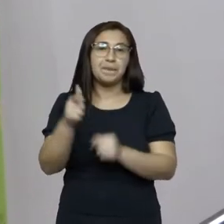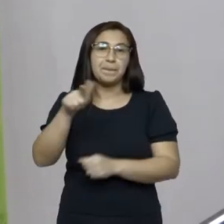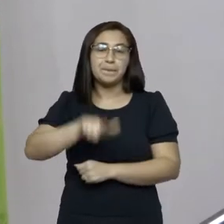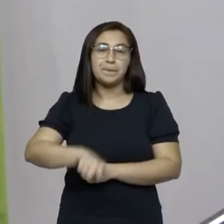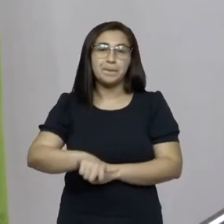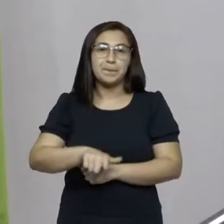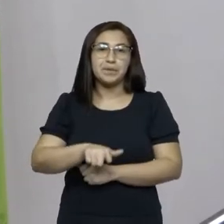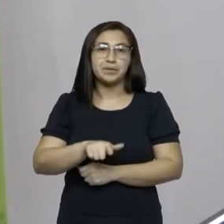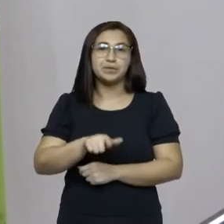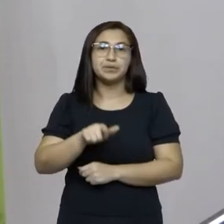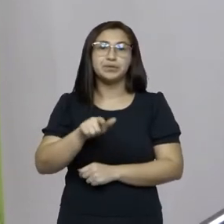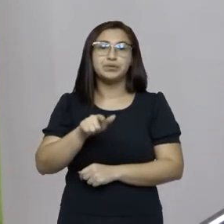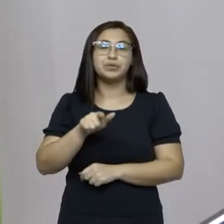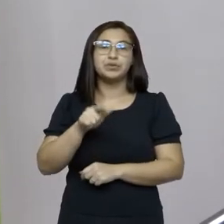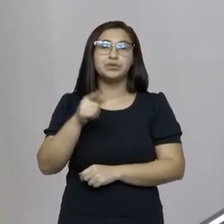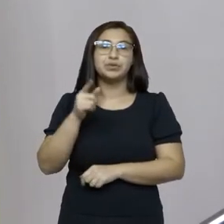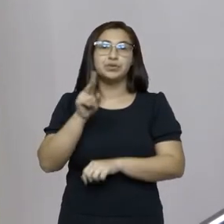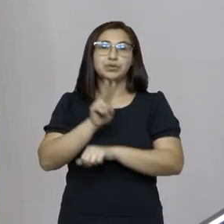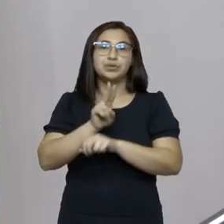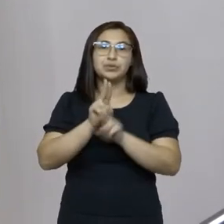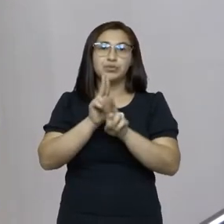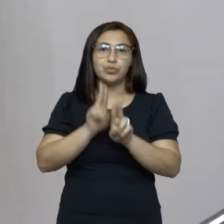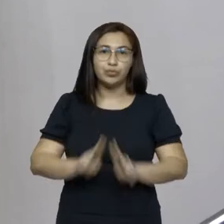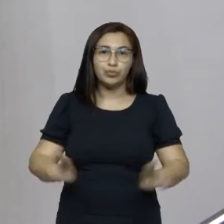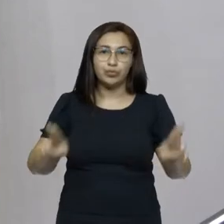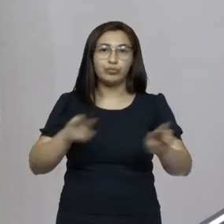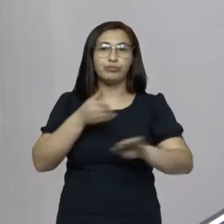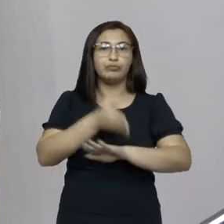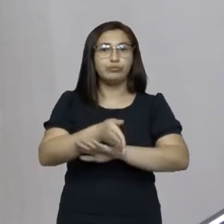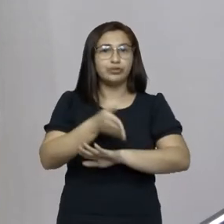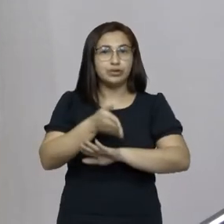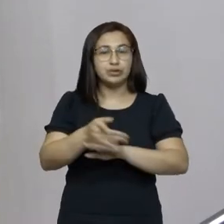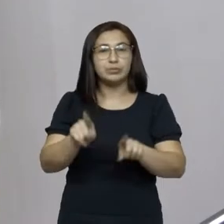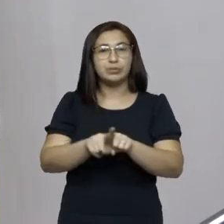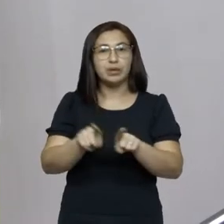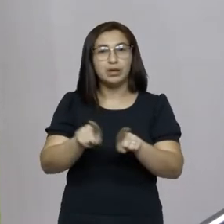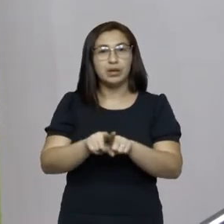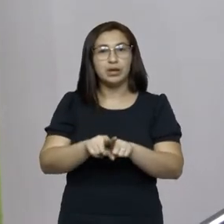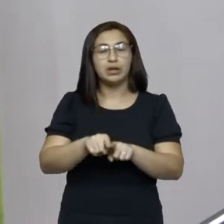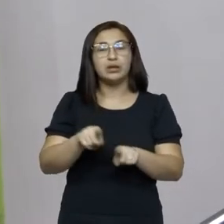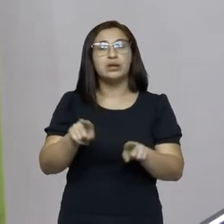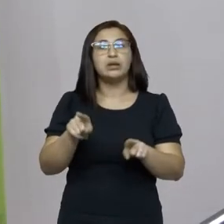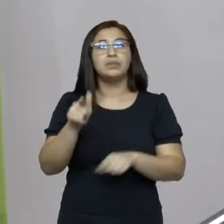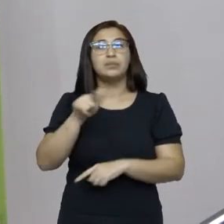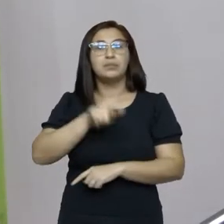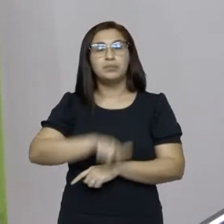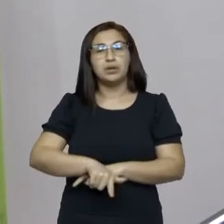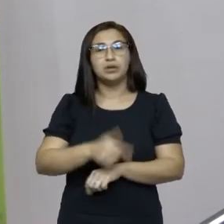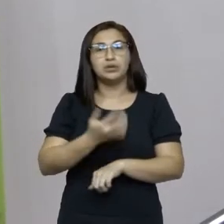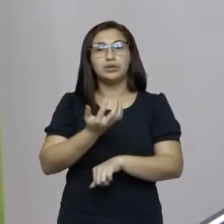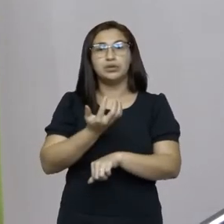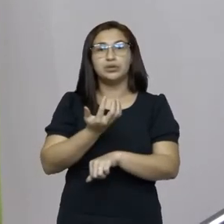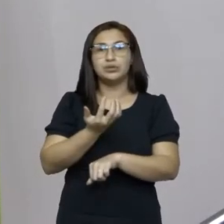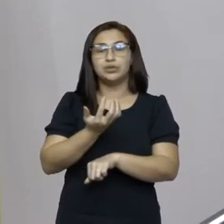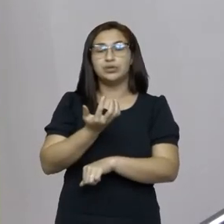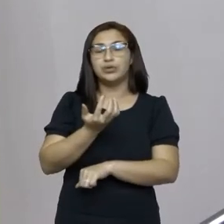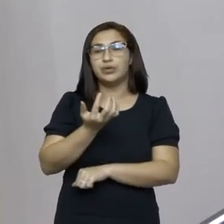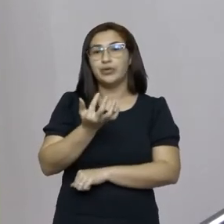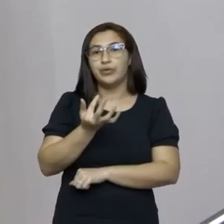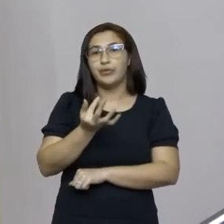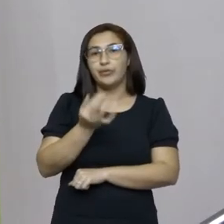Universidade de Santa Catarina, a Universidade Federal, a Universidade da Fronteira Sul,